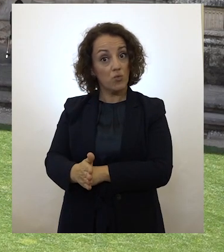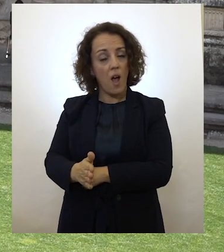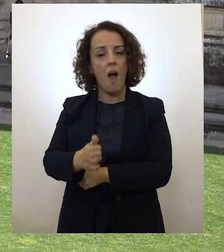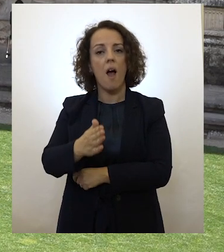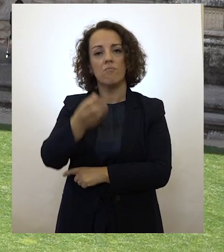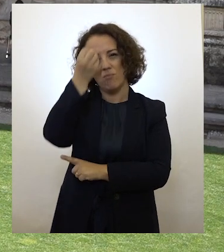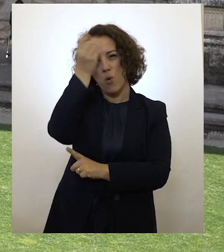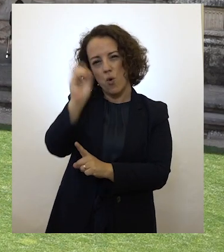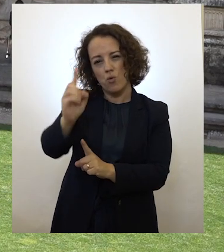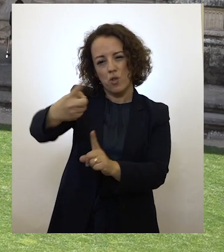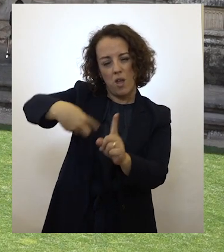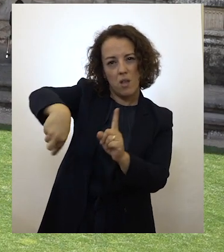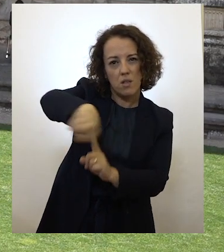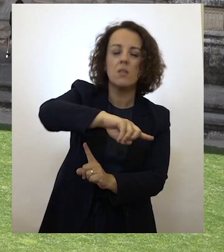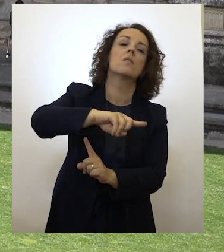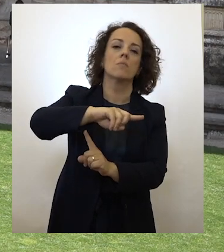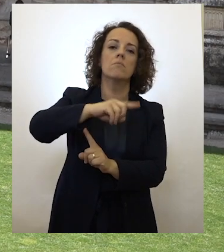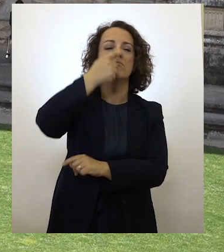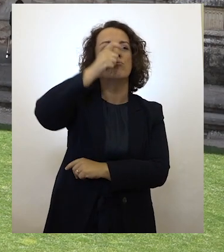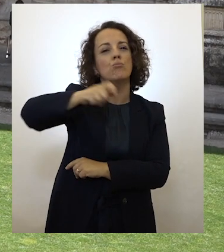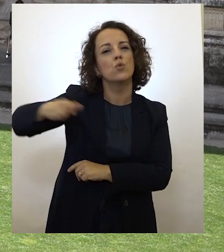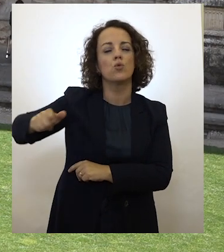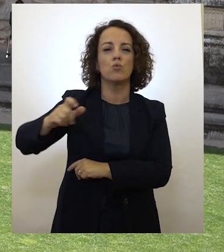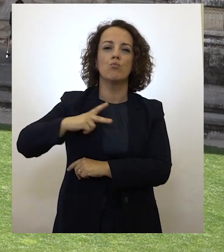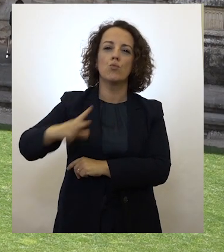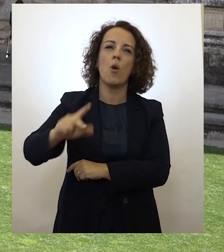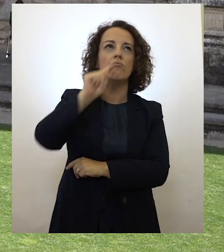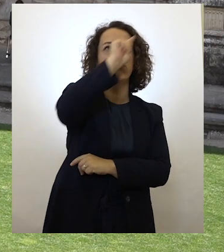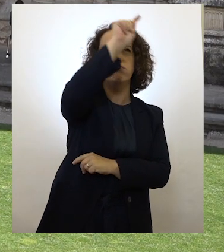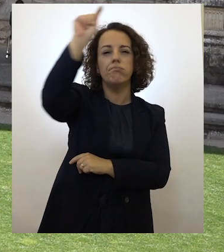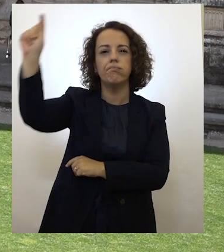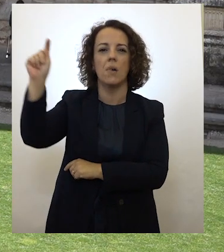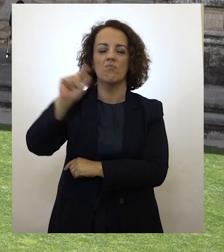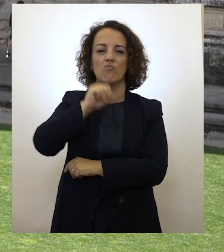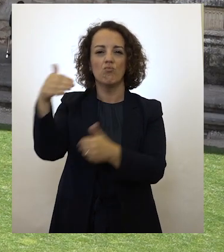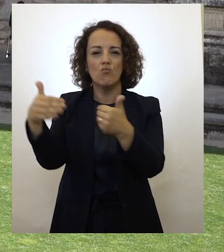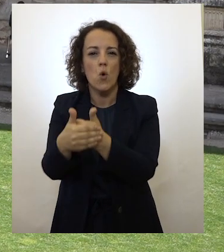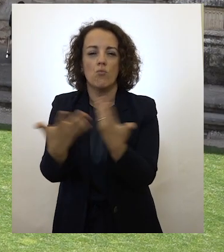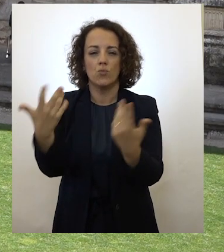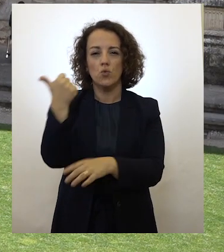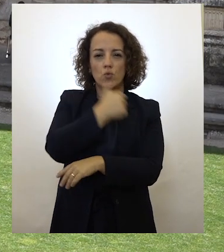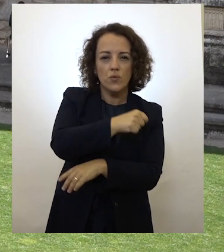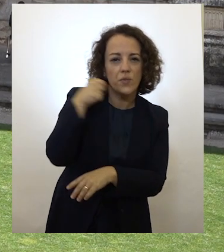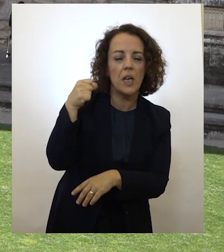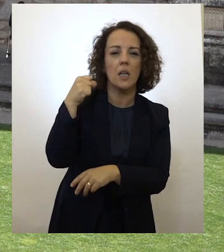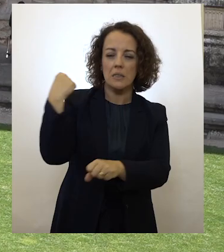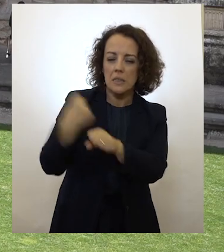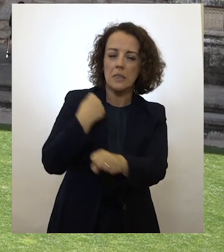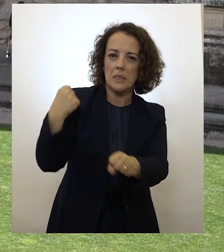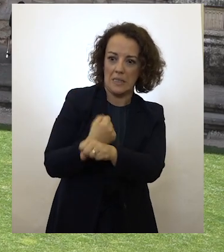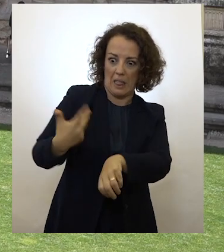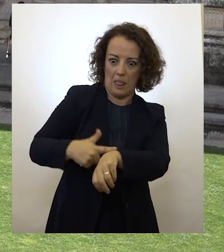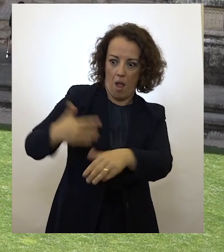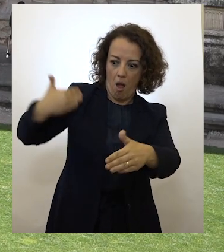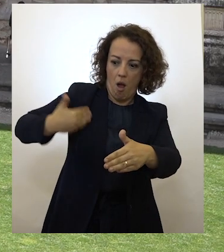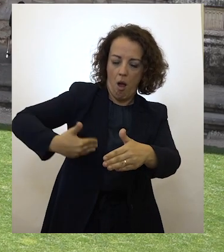esquecem os compatriotas que lá fora morreram, sofreram e trabalharam neste tempo